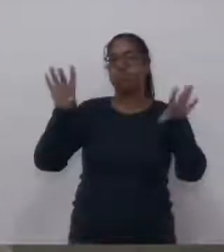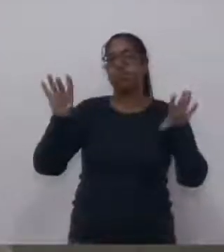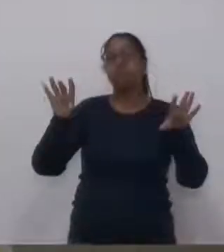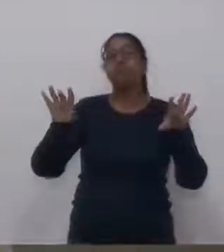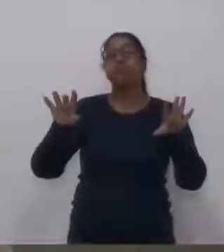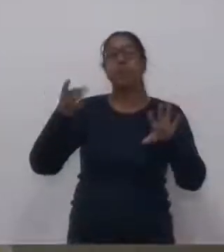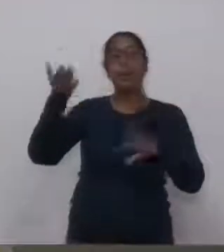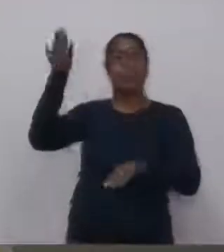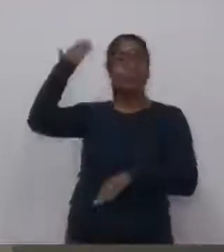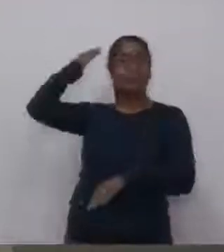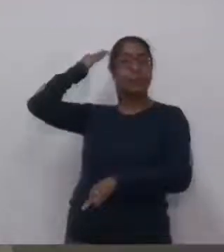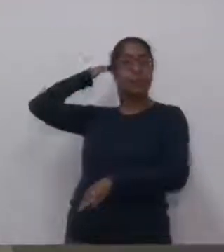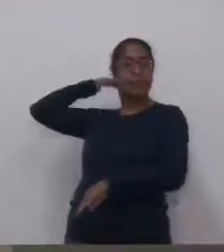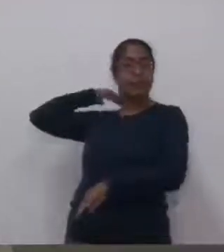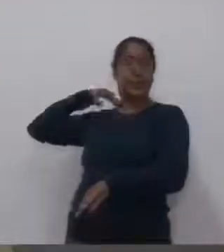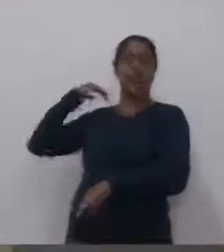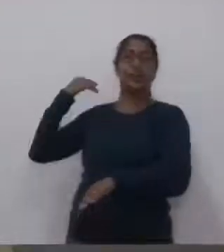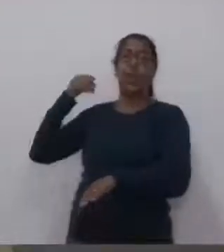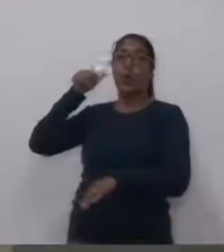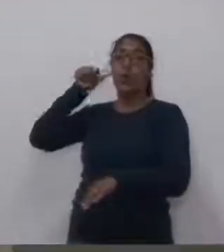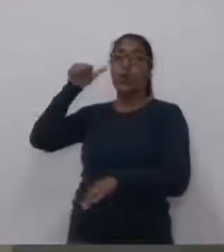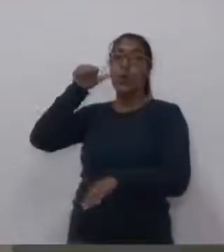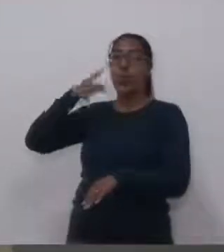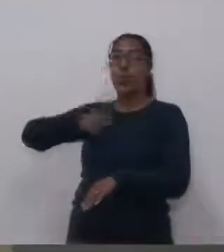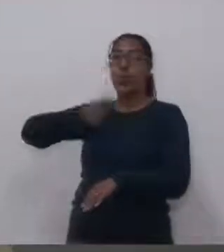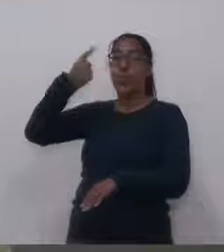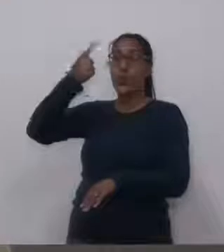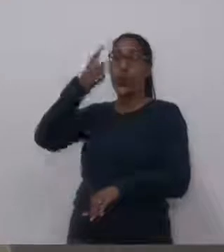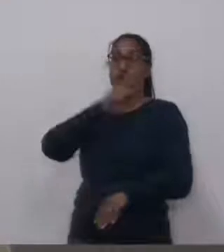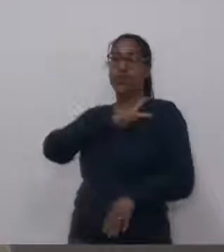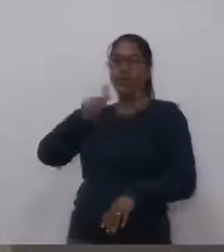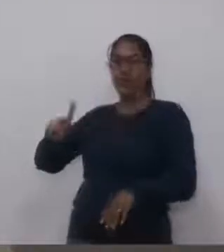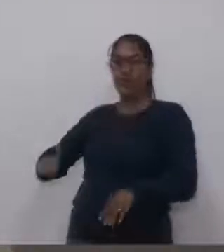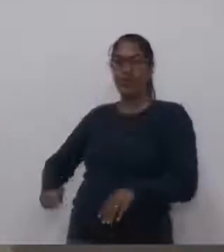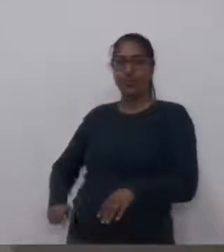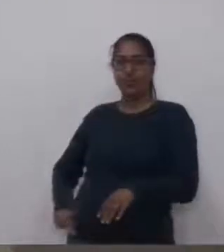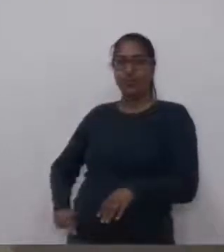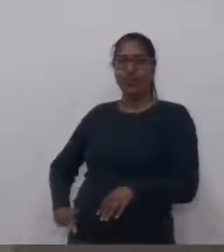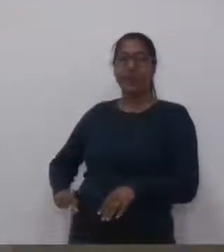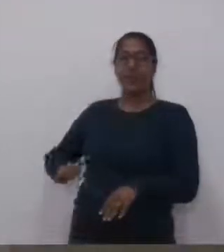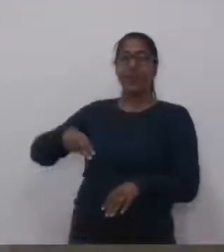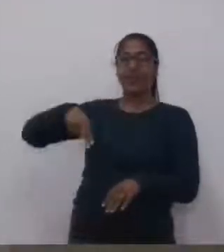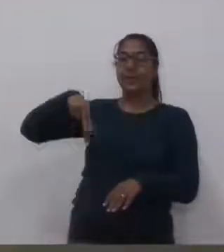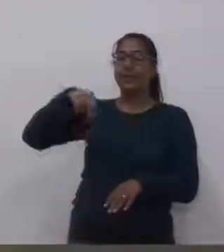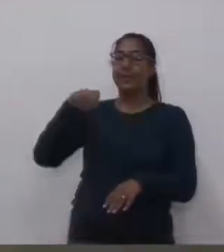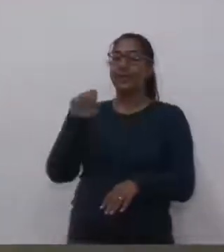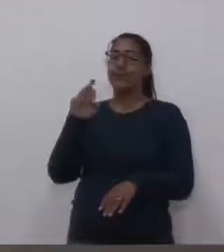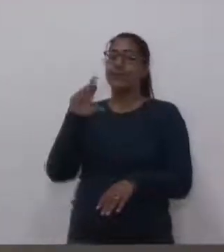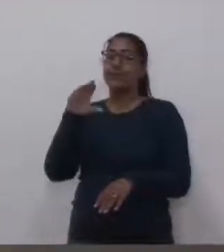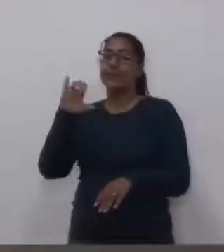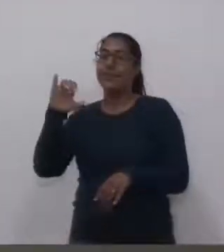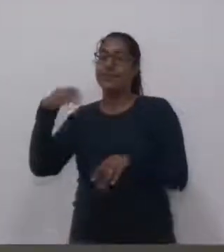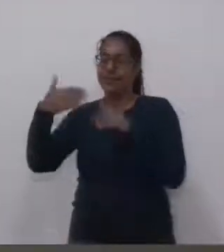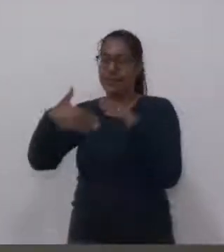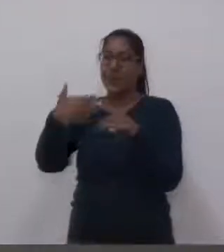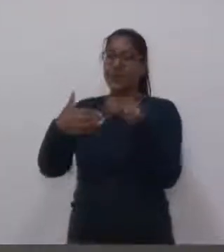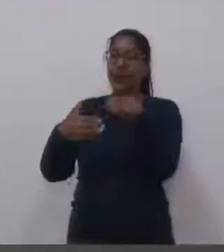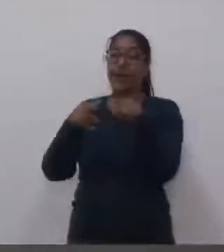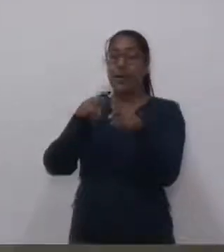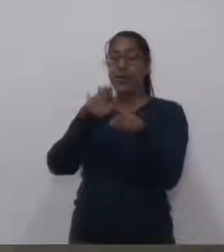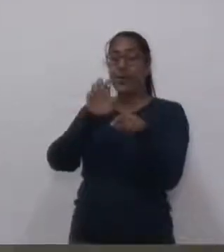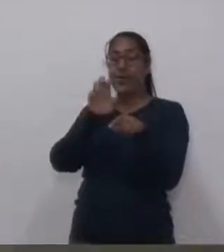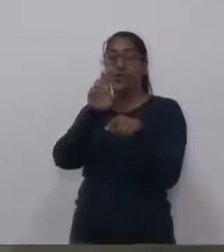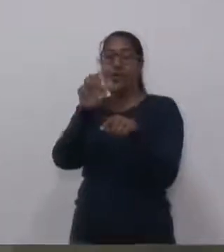né, desde lá de trás, a primeira presidente, né, da, e aqui a Nessi, a Vera, presentes que fizeram